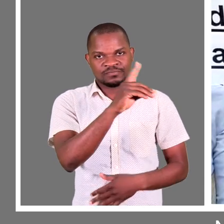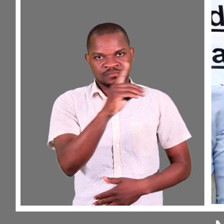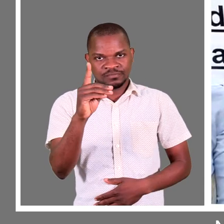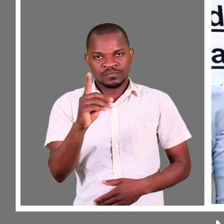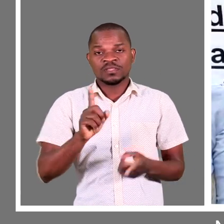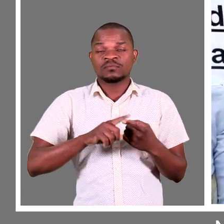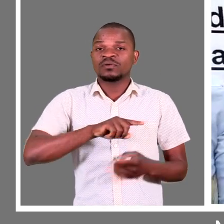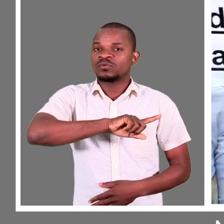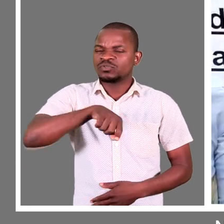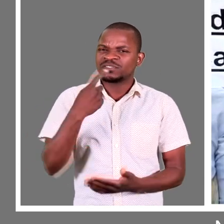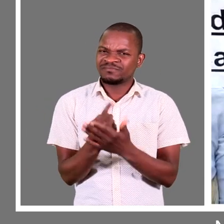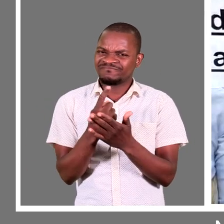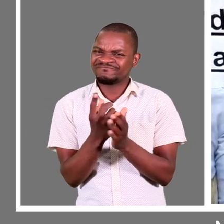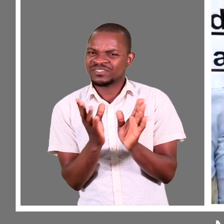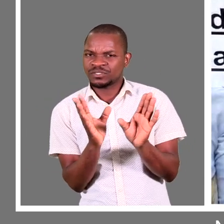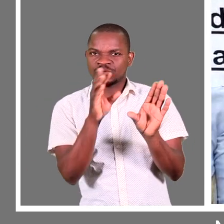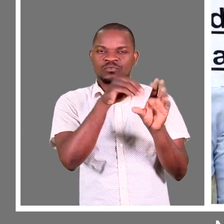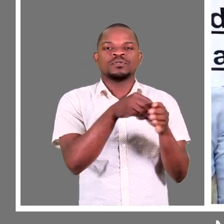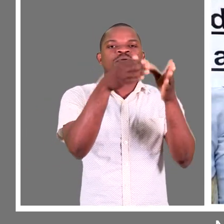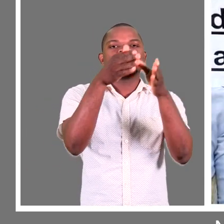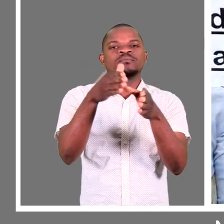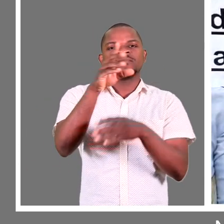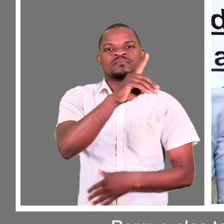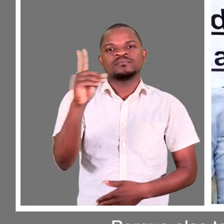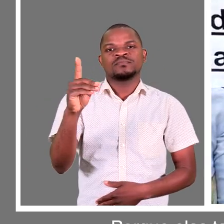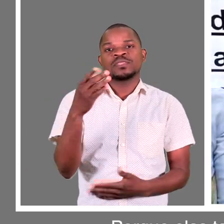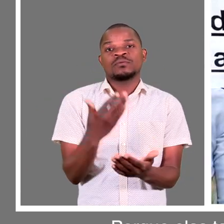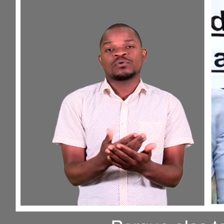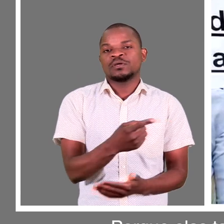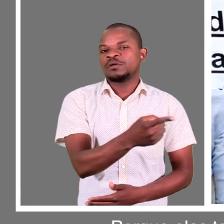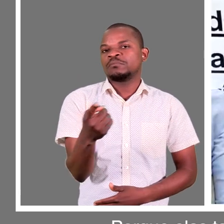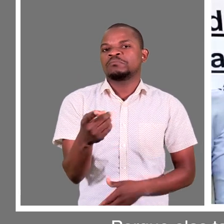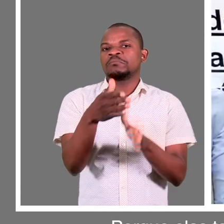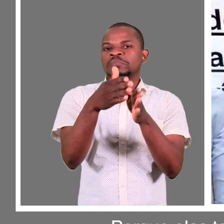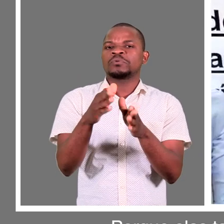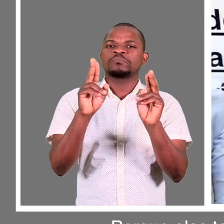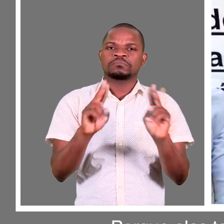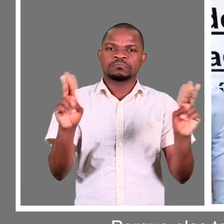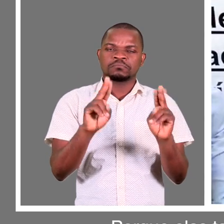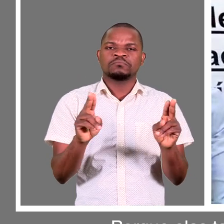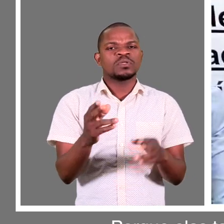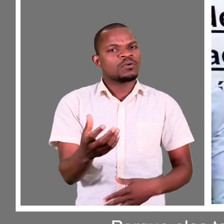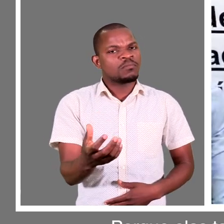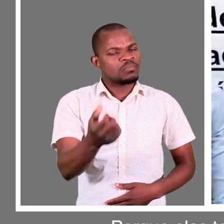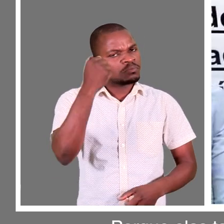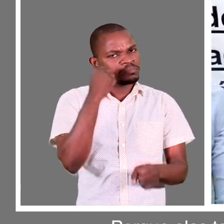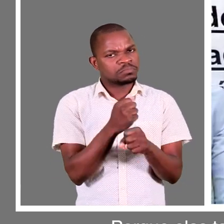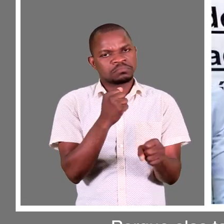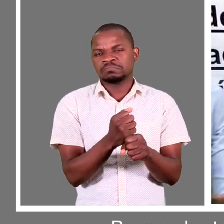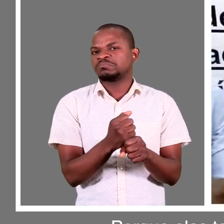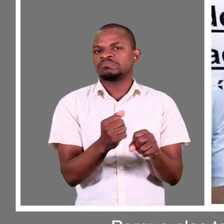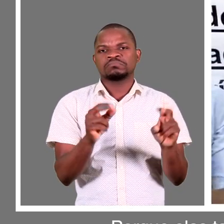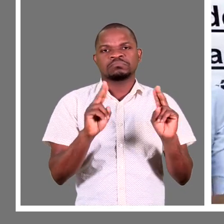E nós também devemos incluir as pessoas com deficiência, porque elas são uma pessoa normal, podem fazer o trabalho de